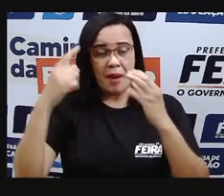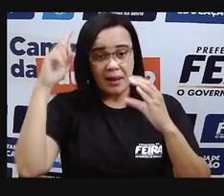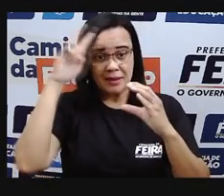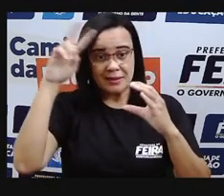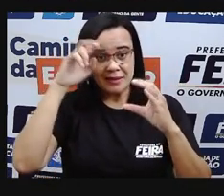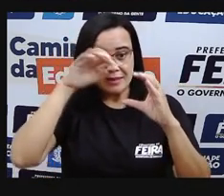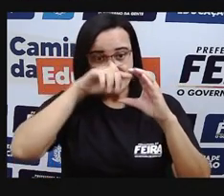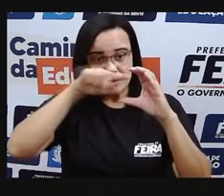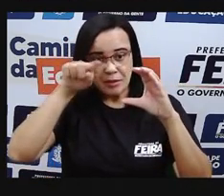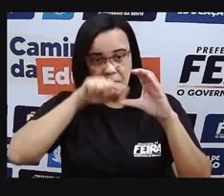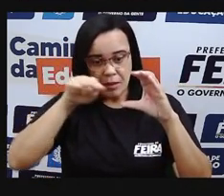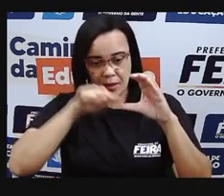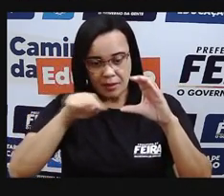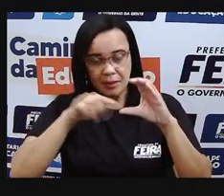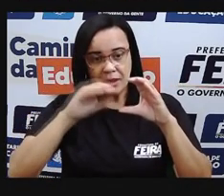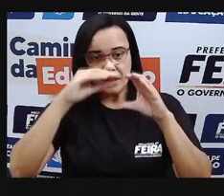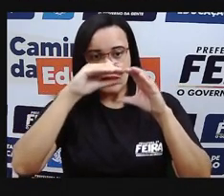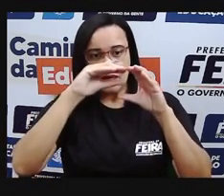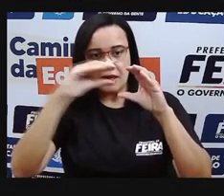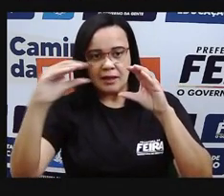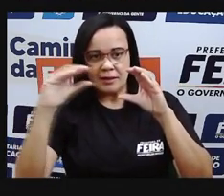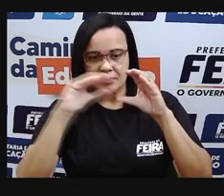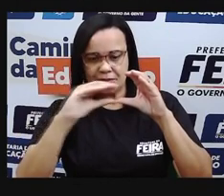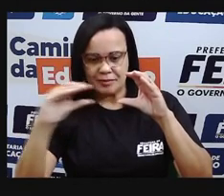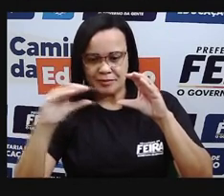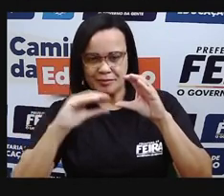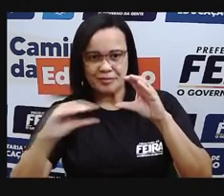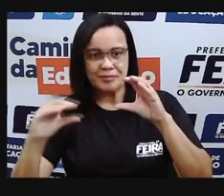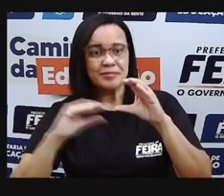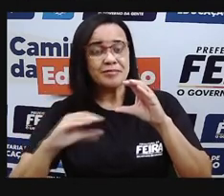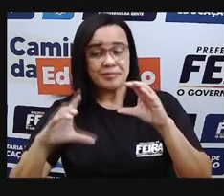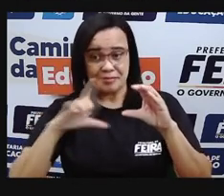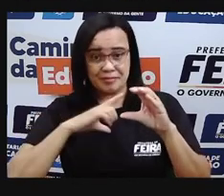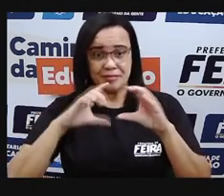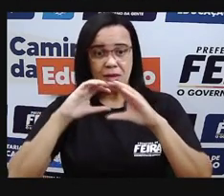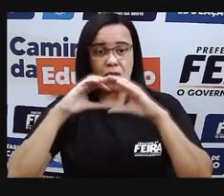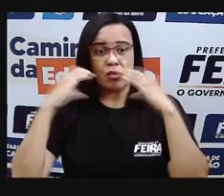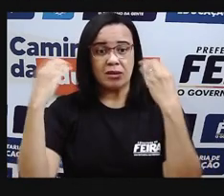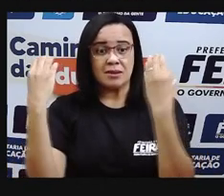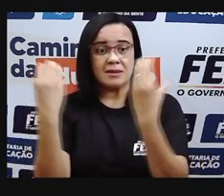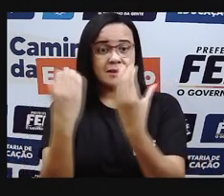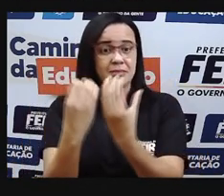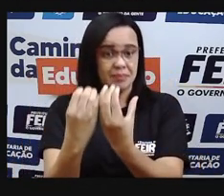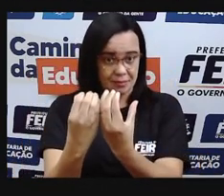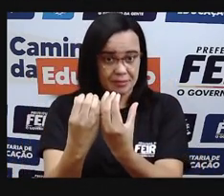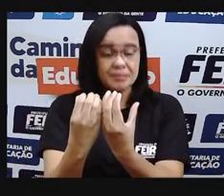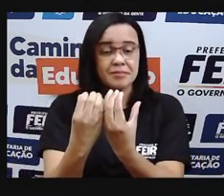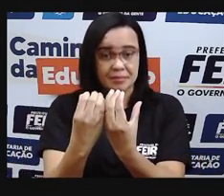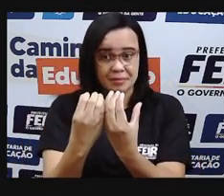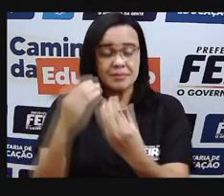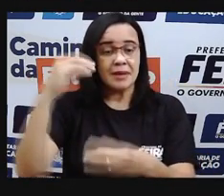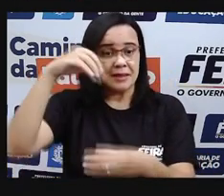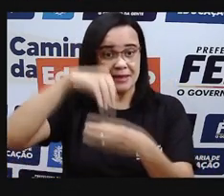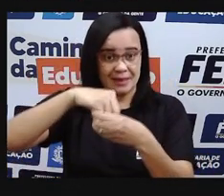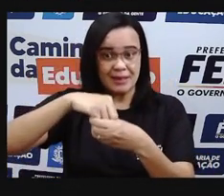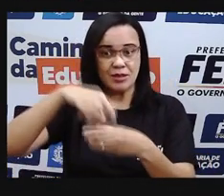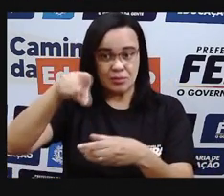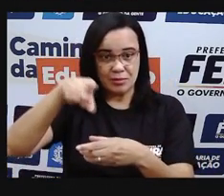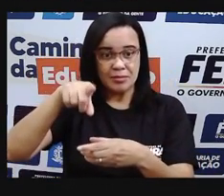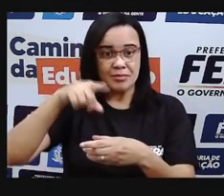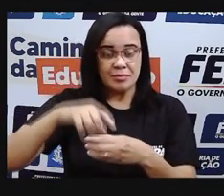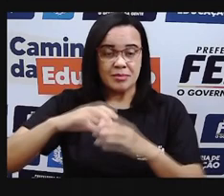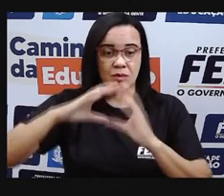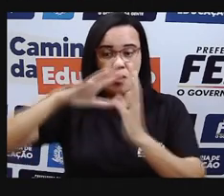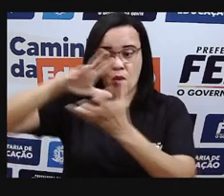Olha bem, todo o nosso planeta Terra aí girando, né? Fazendo um movimento de rotação. E ao redor do